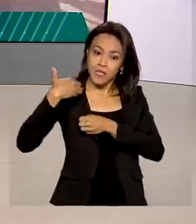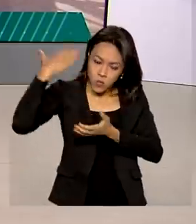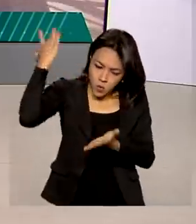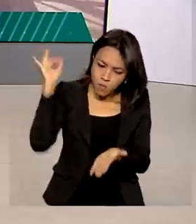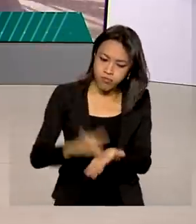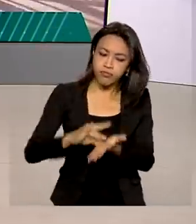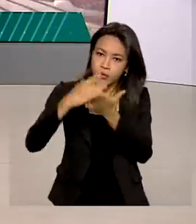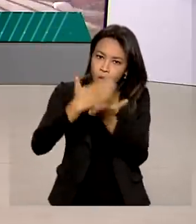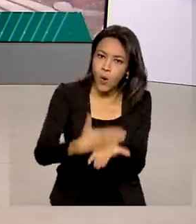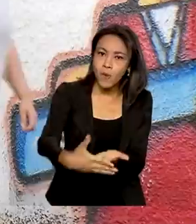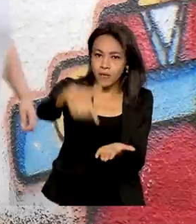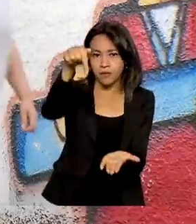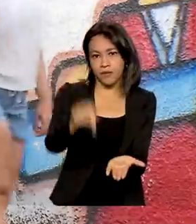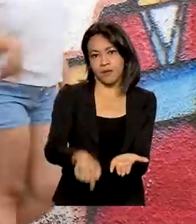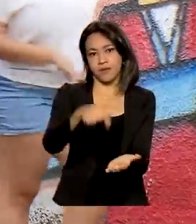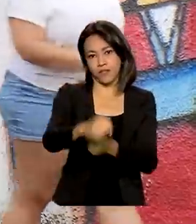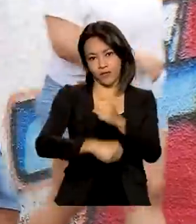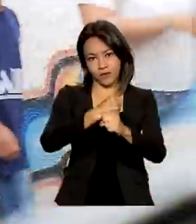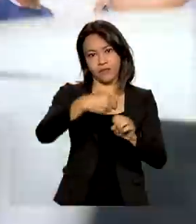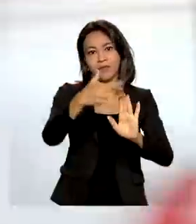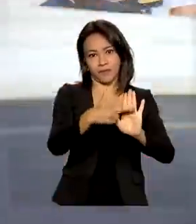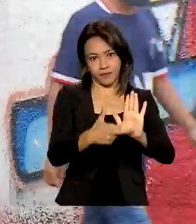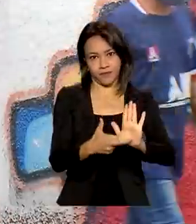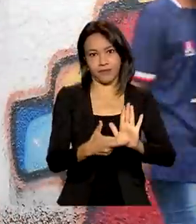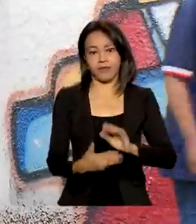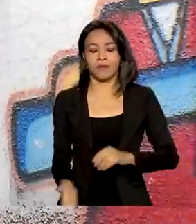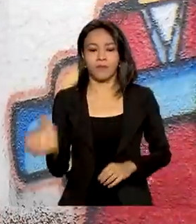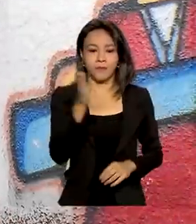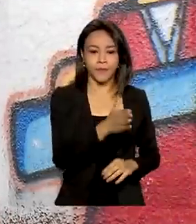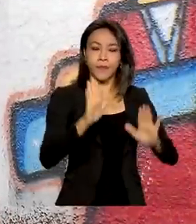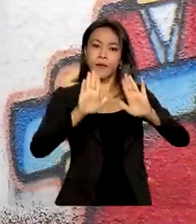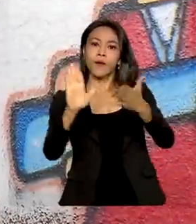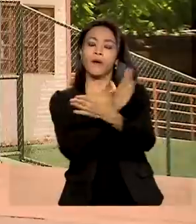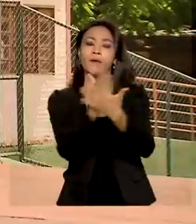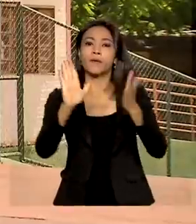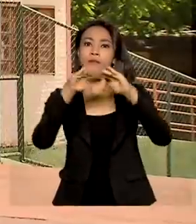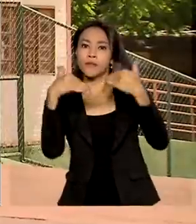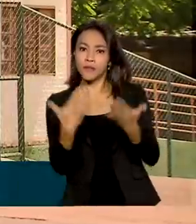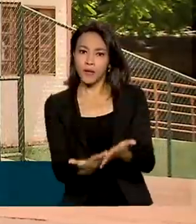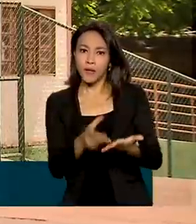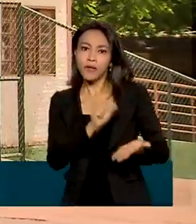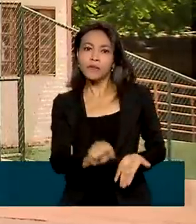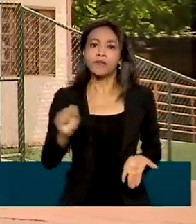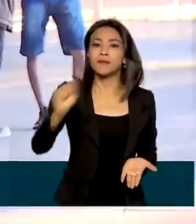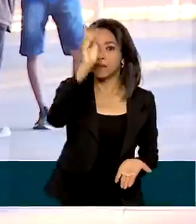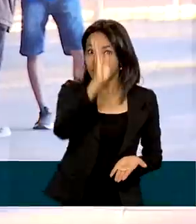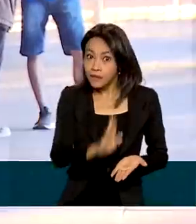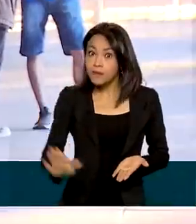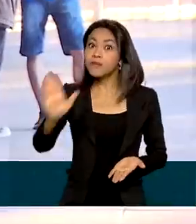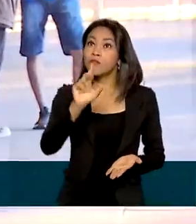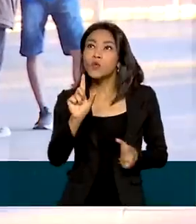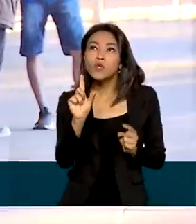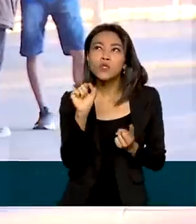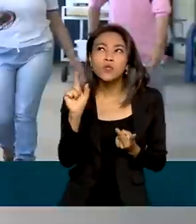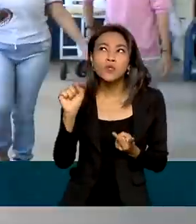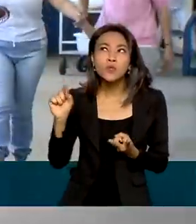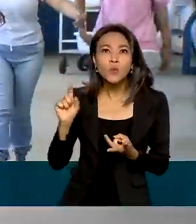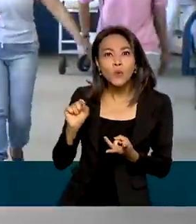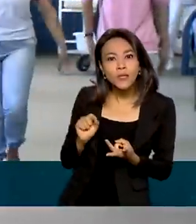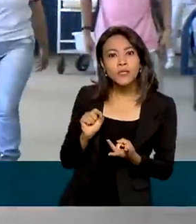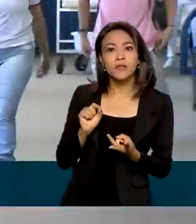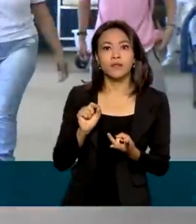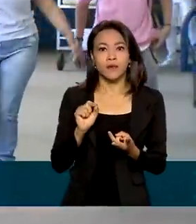a partir deste ano. Algumas escolas públicas do país foram escolhidas para implantar o novo ensino médio de forma